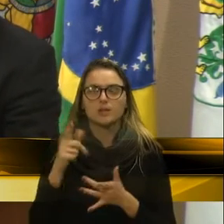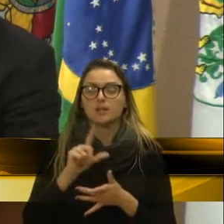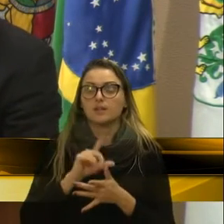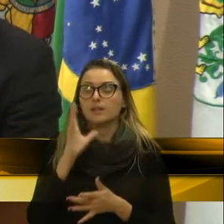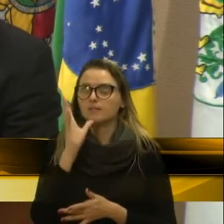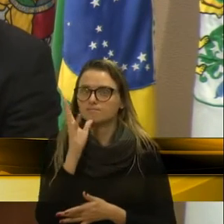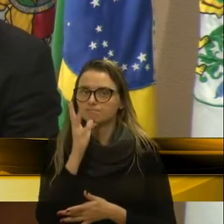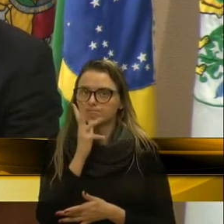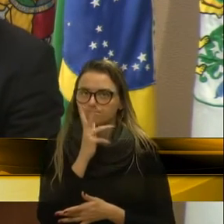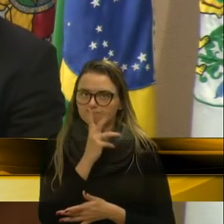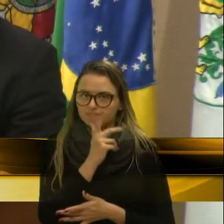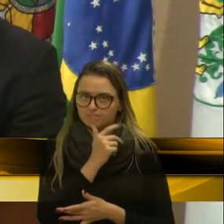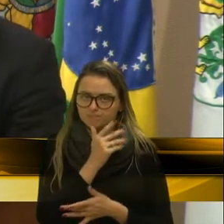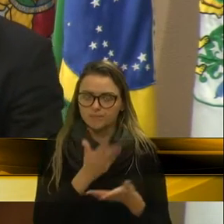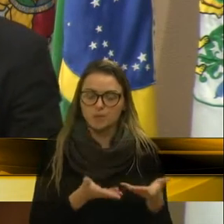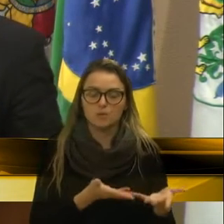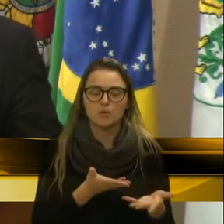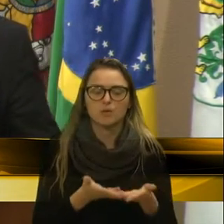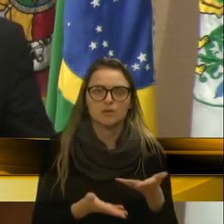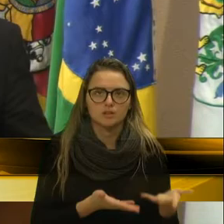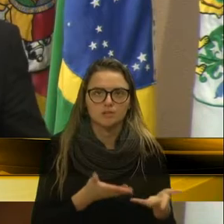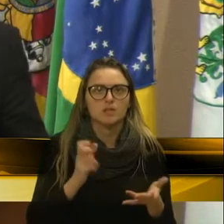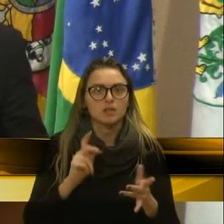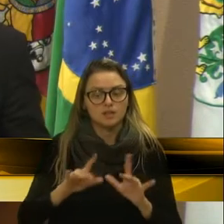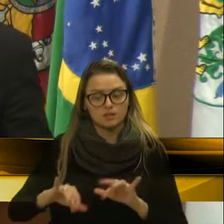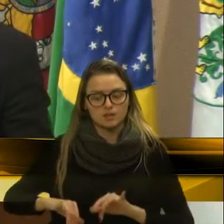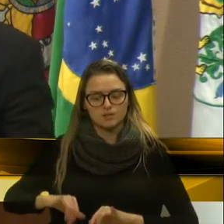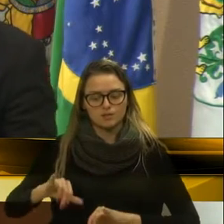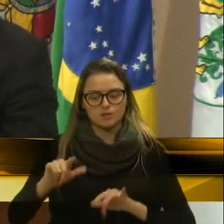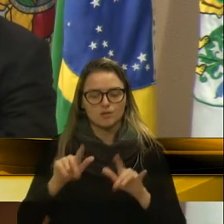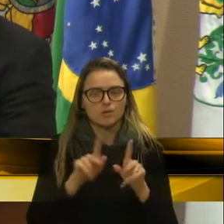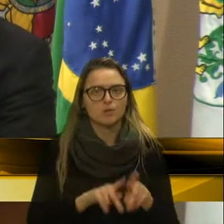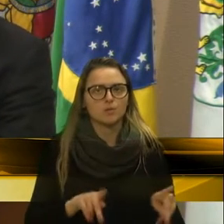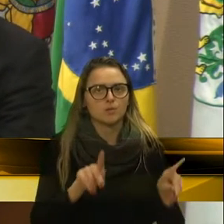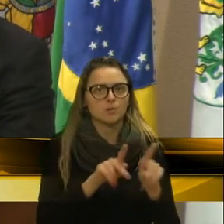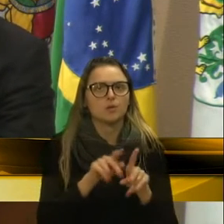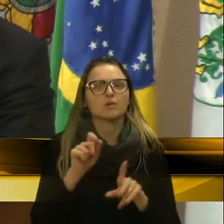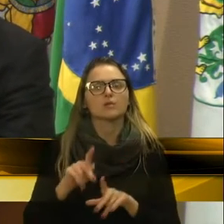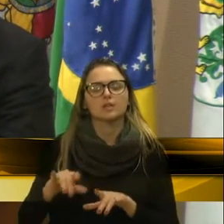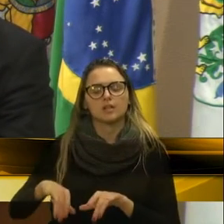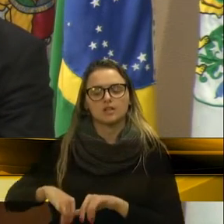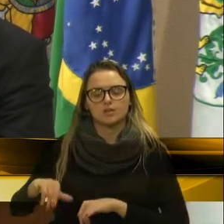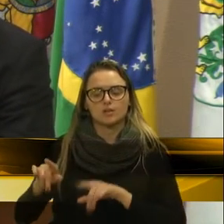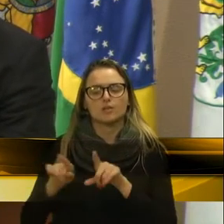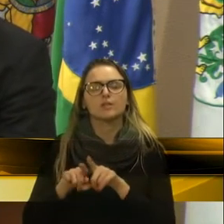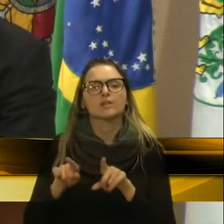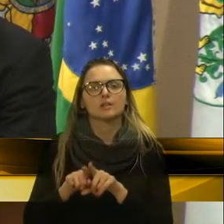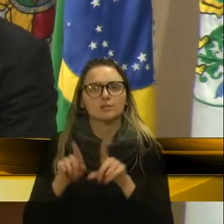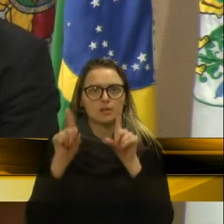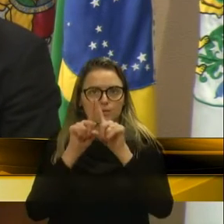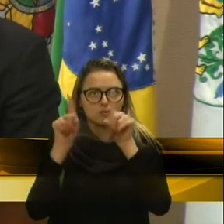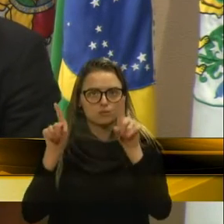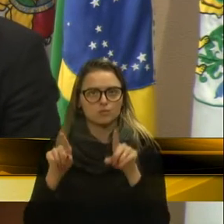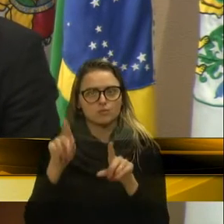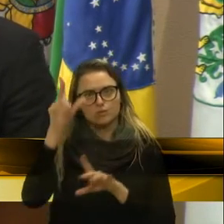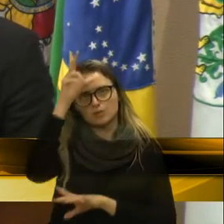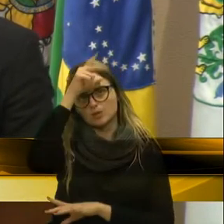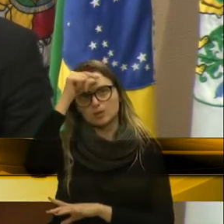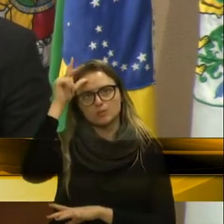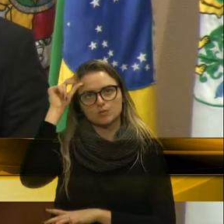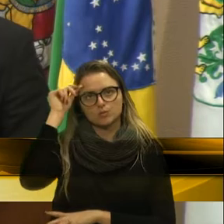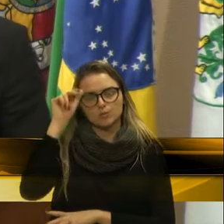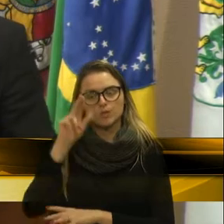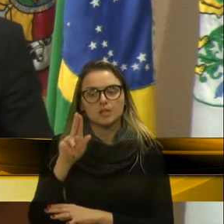demora no atendimento. Então, quem tem sofrido é a população, e quem tem sofrido também são os servidores, os servidores da